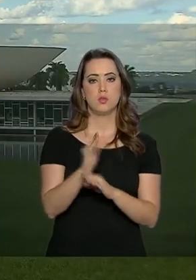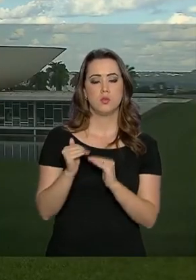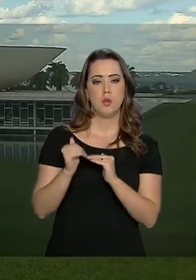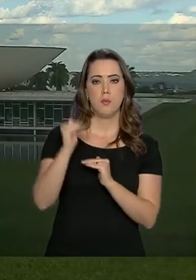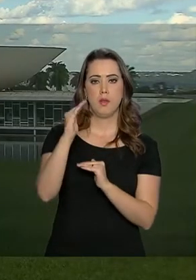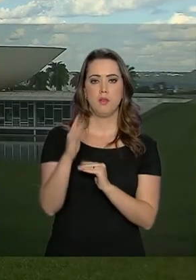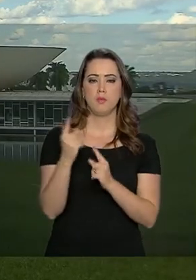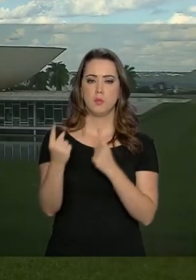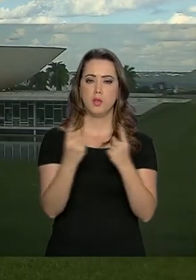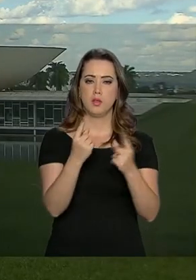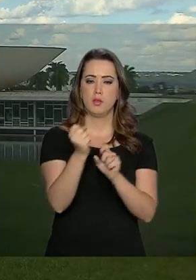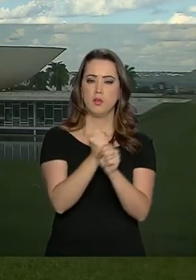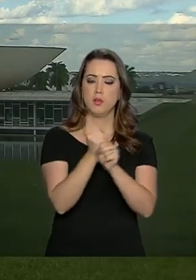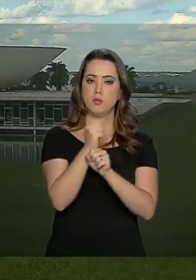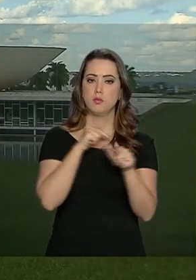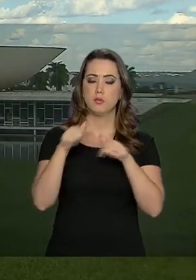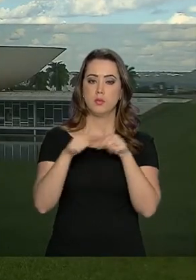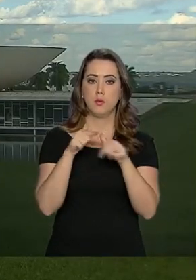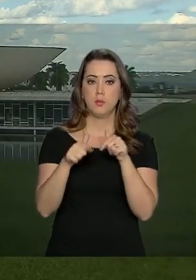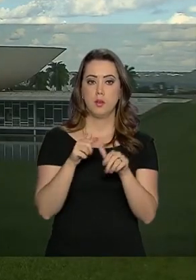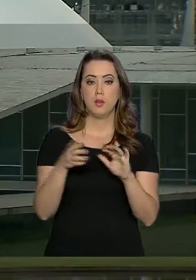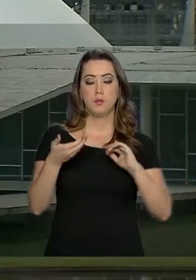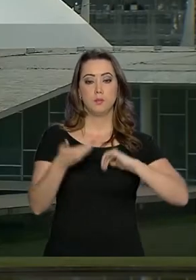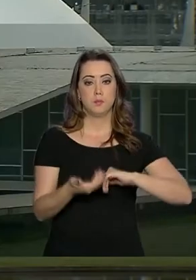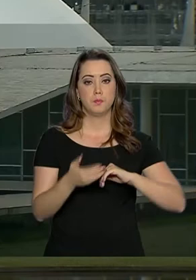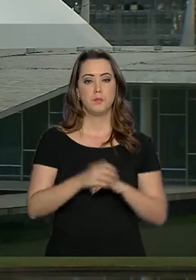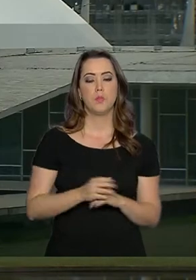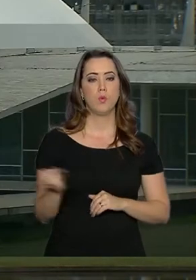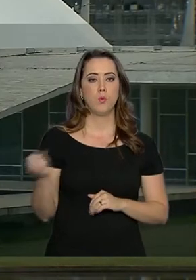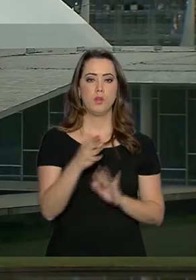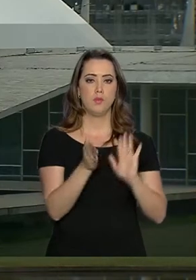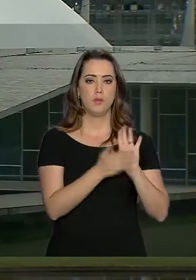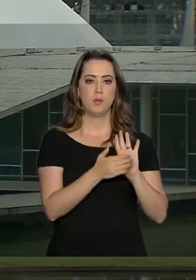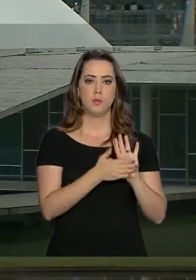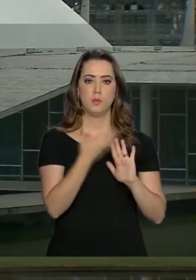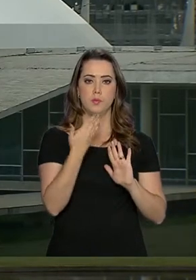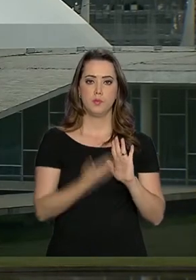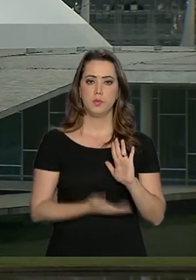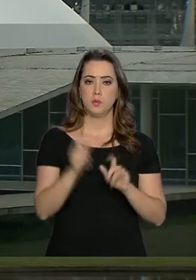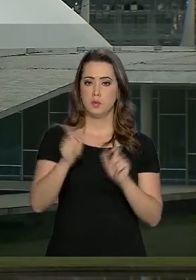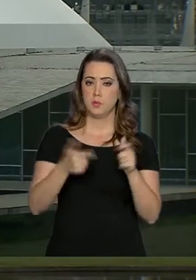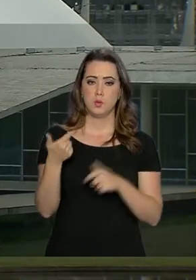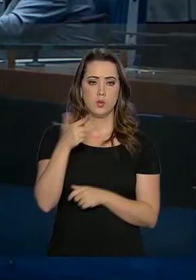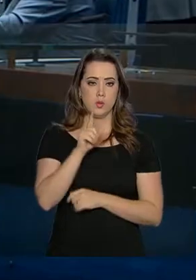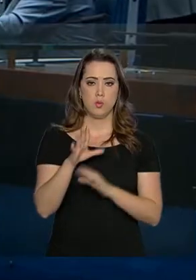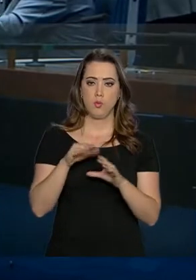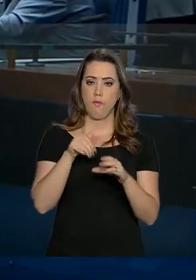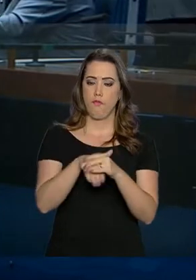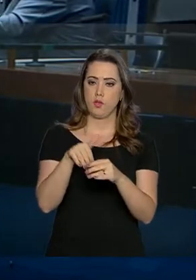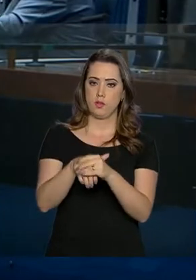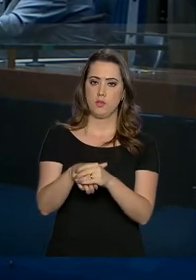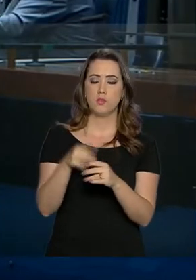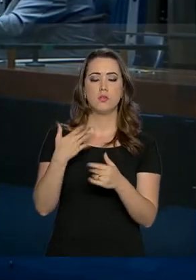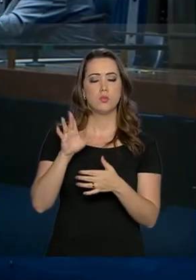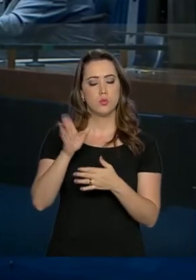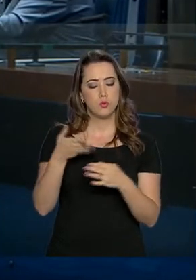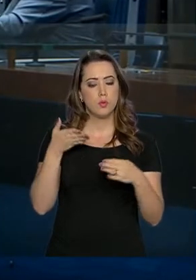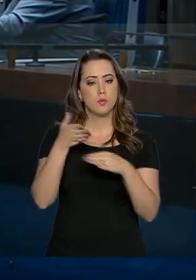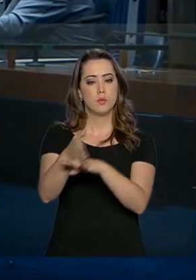extra para cada ano trabalhado como parlamentar. Com a nova proposta, os que ainda não foram eleitos estarão